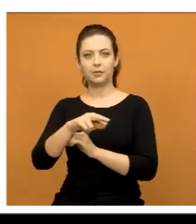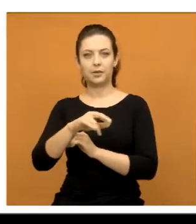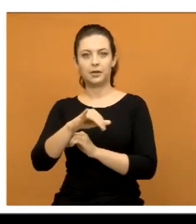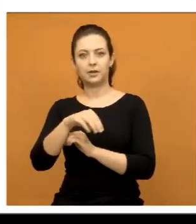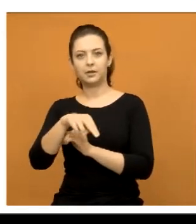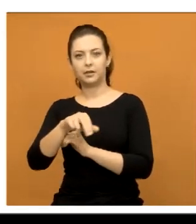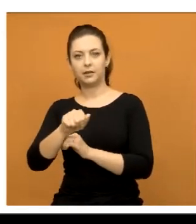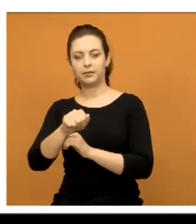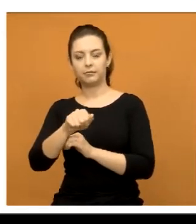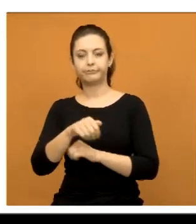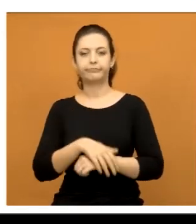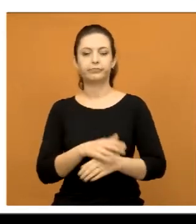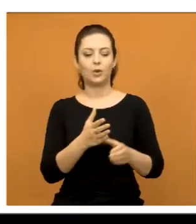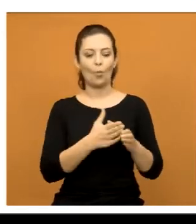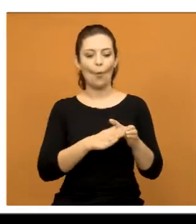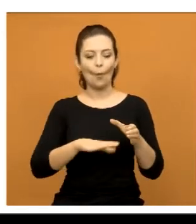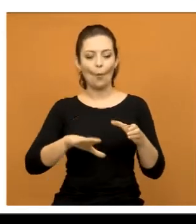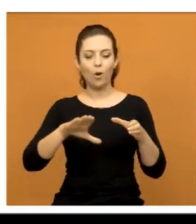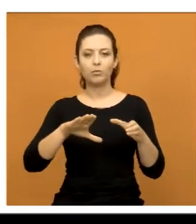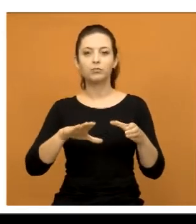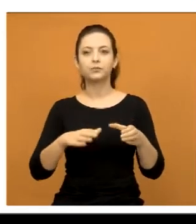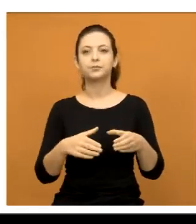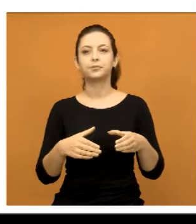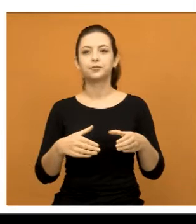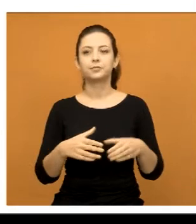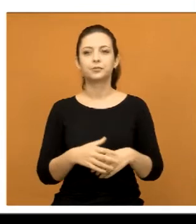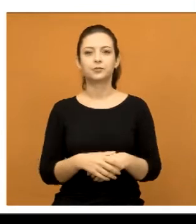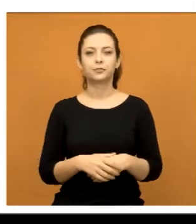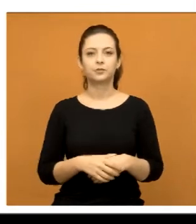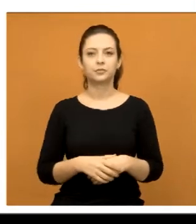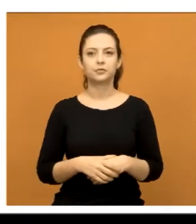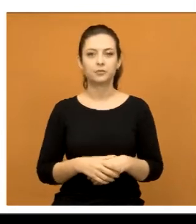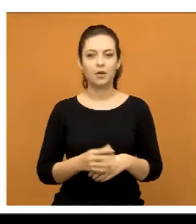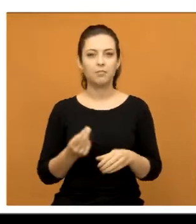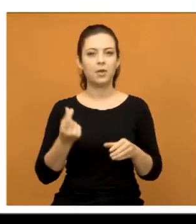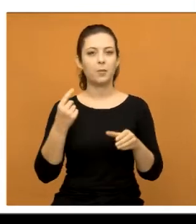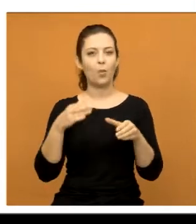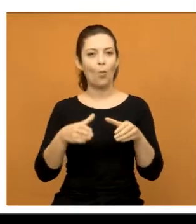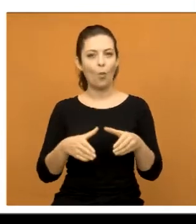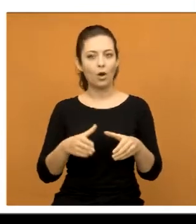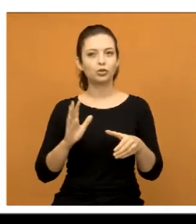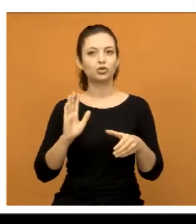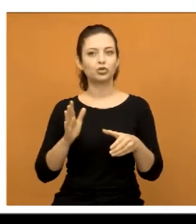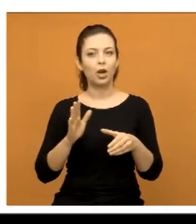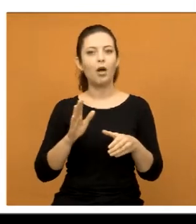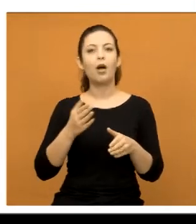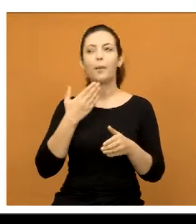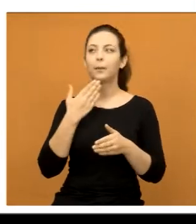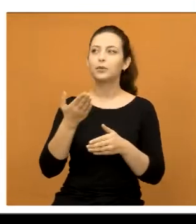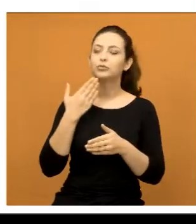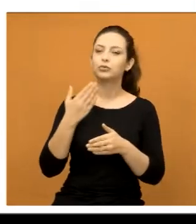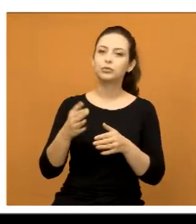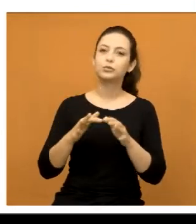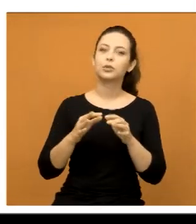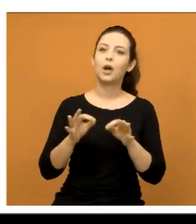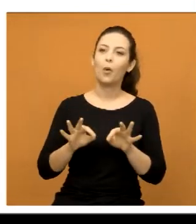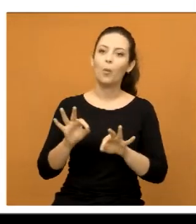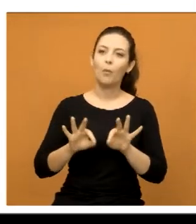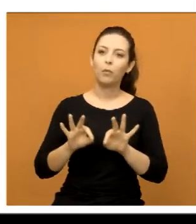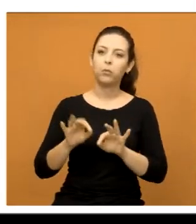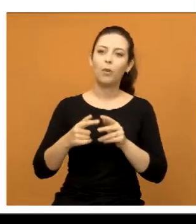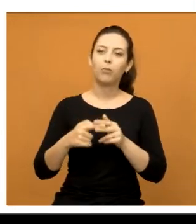Olha esse buraco que está lá. Na avenida, e fazia muito tempo que um buraco, e já mandei para fazer essa manutenção.